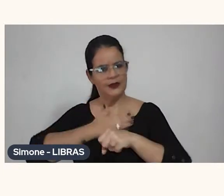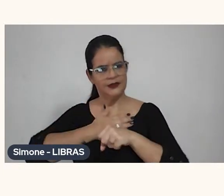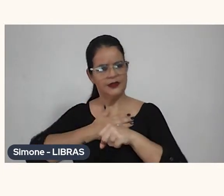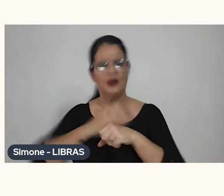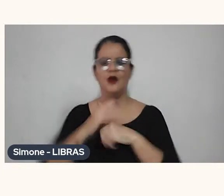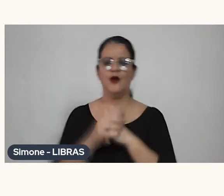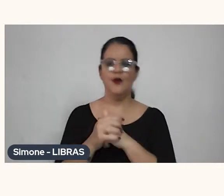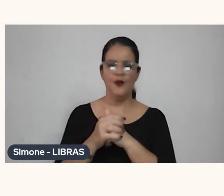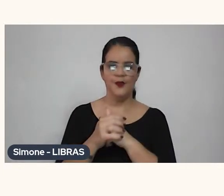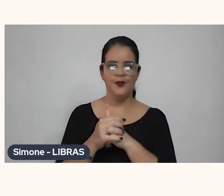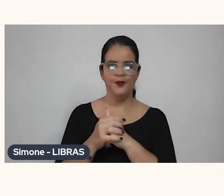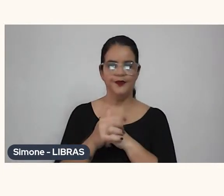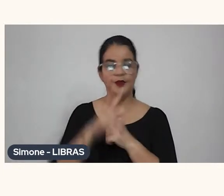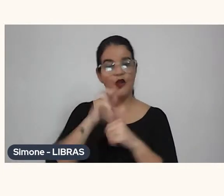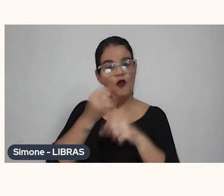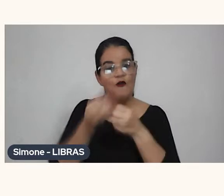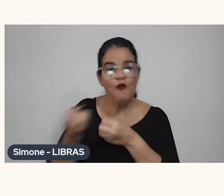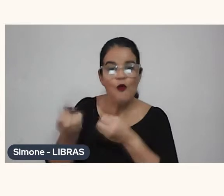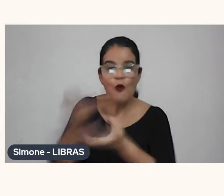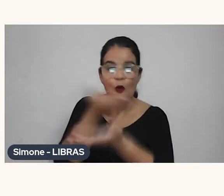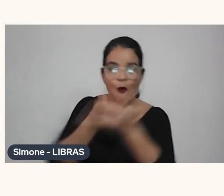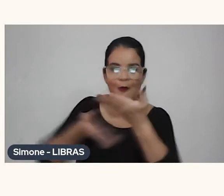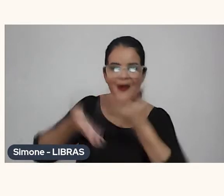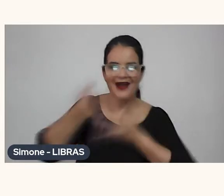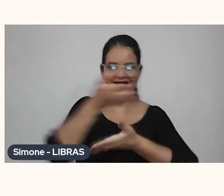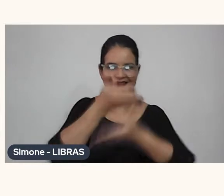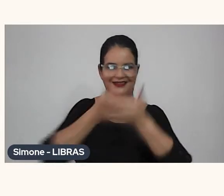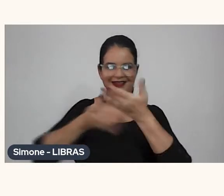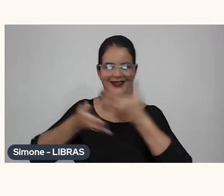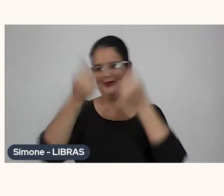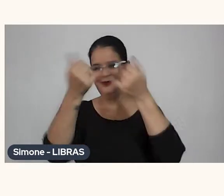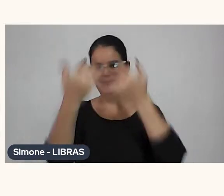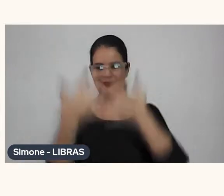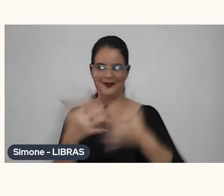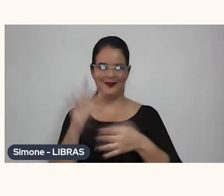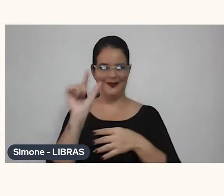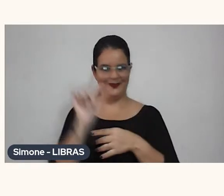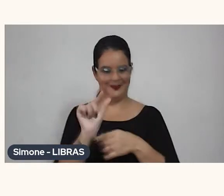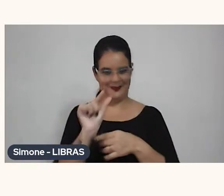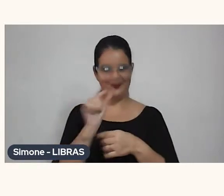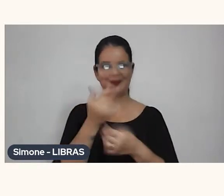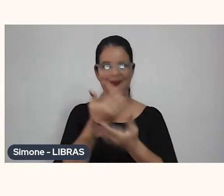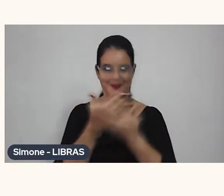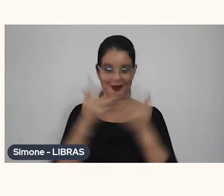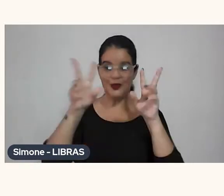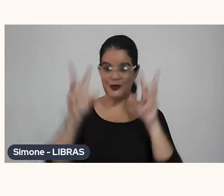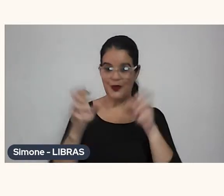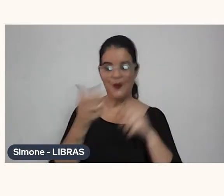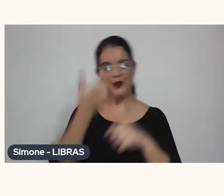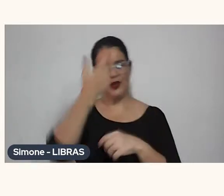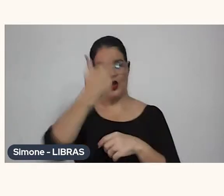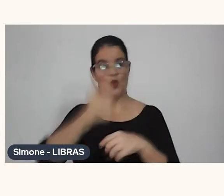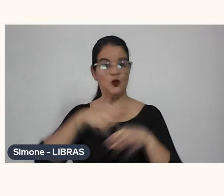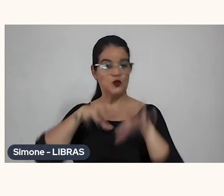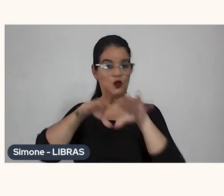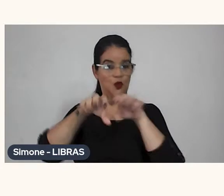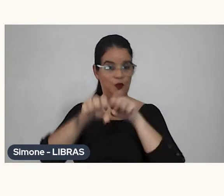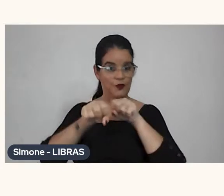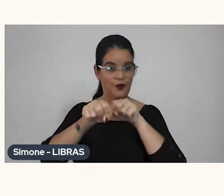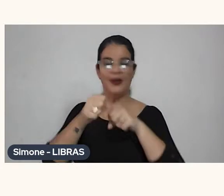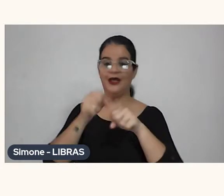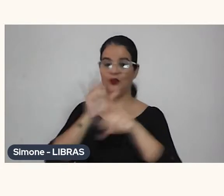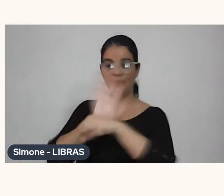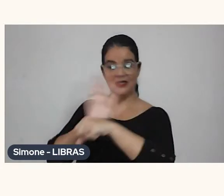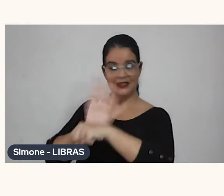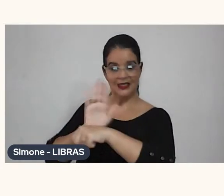e vou compartilhar falando um pouco, né, sobre isso. Eu sou formado em cinema,